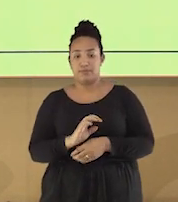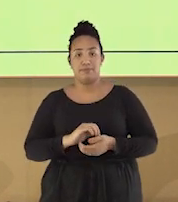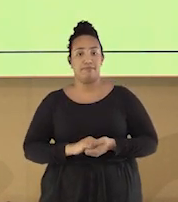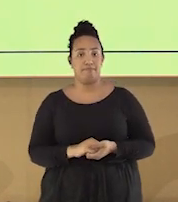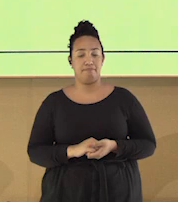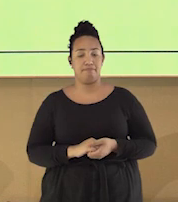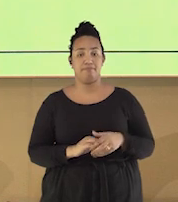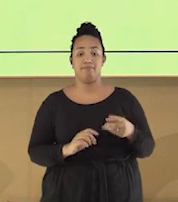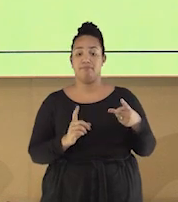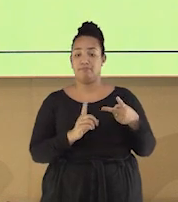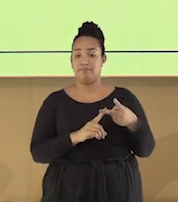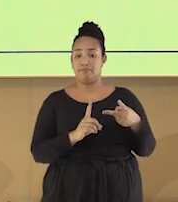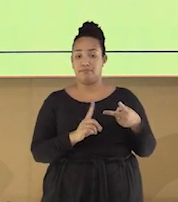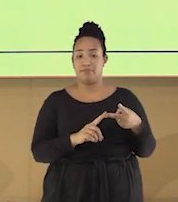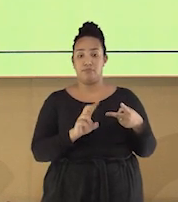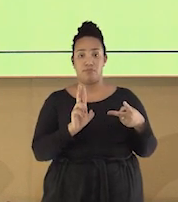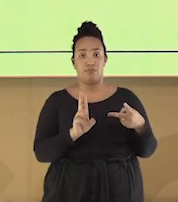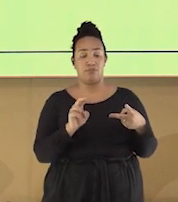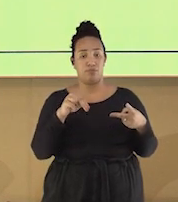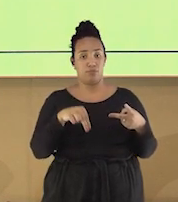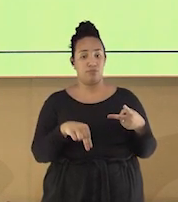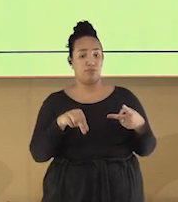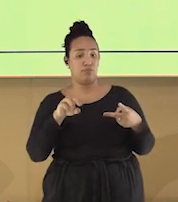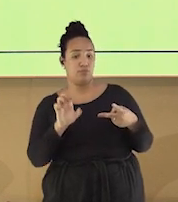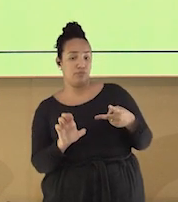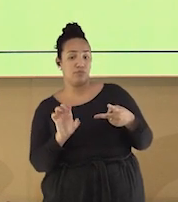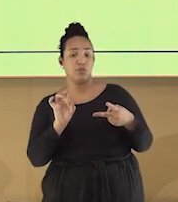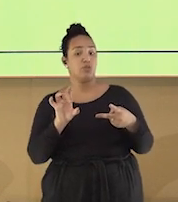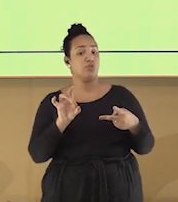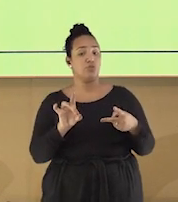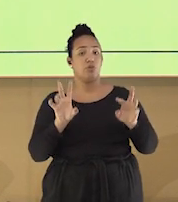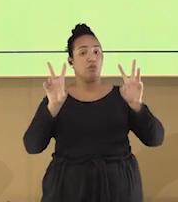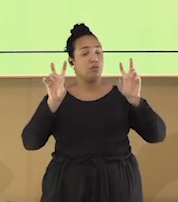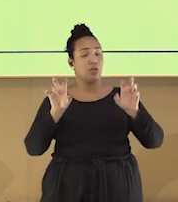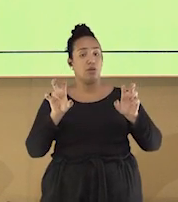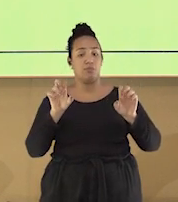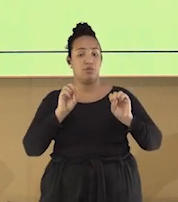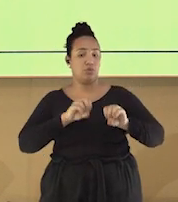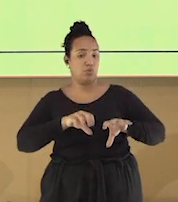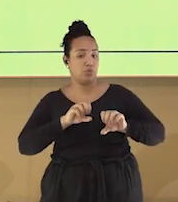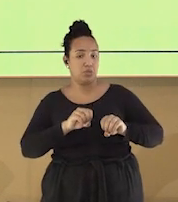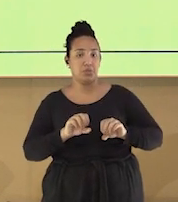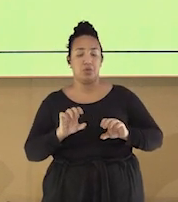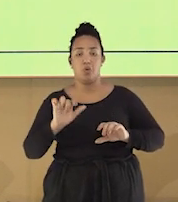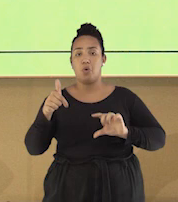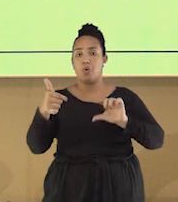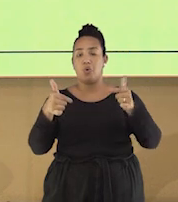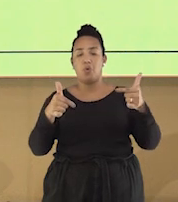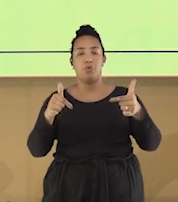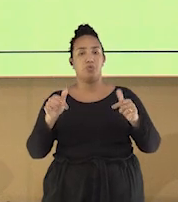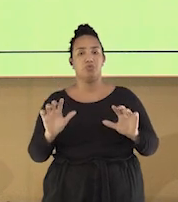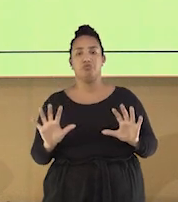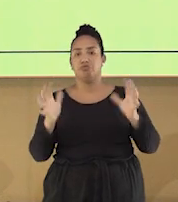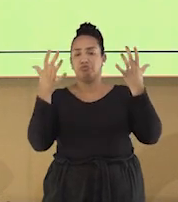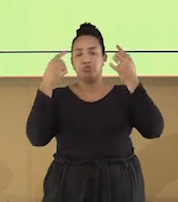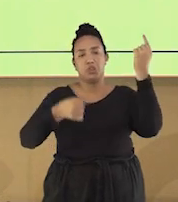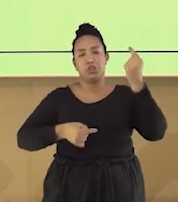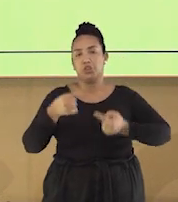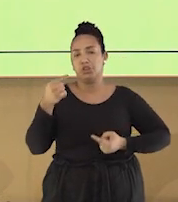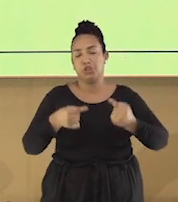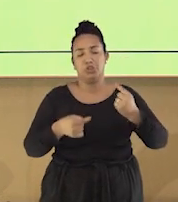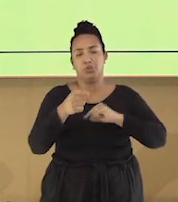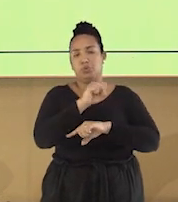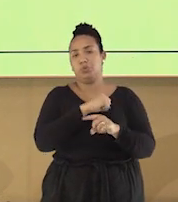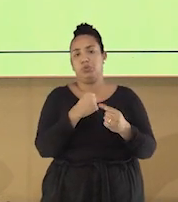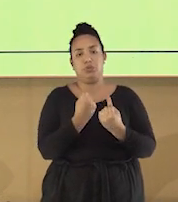A UNE atua apenas no que se diz respeito à educação e não participa de outros eventos políticos e sociais